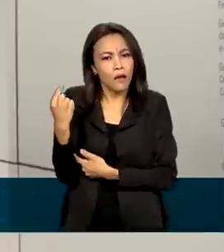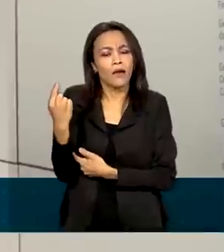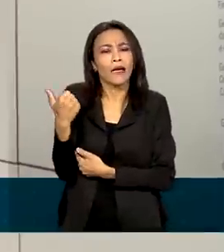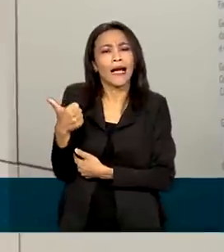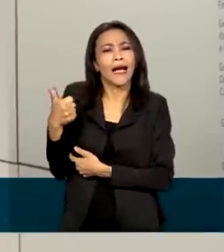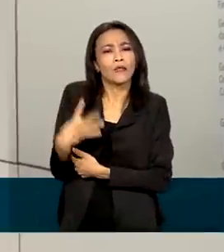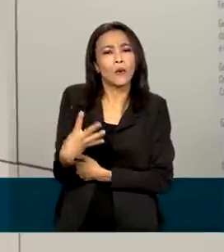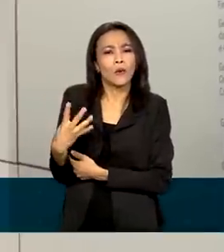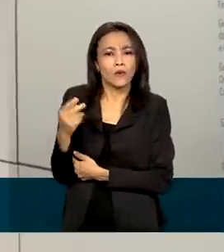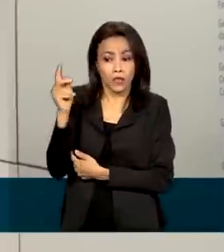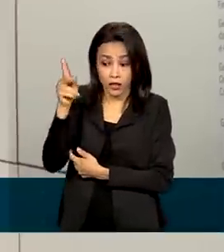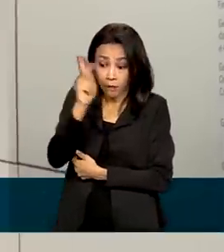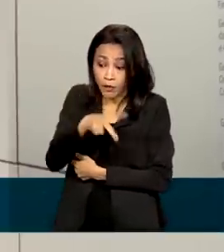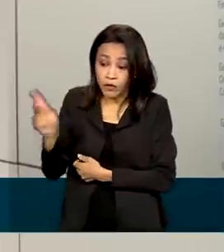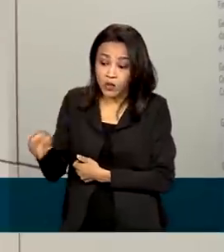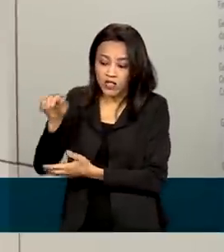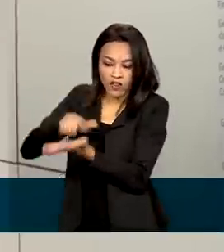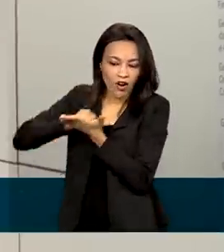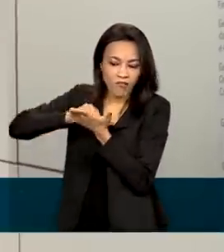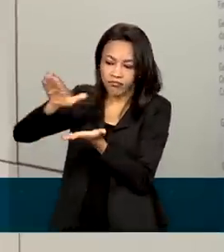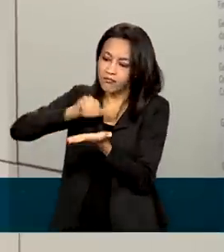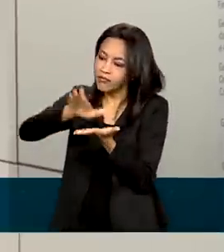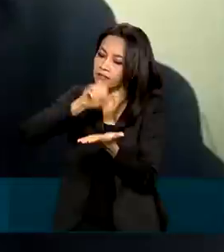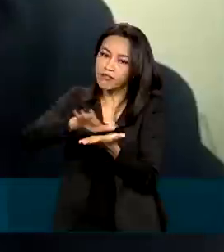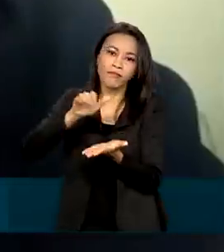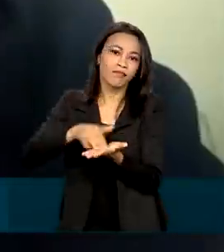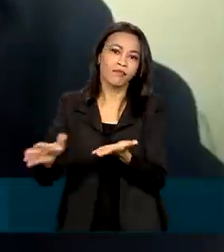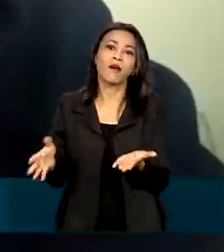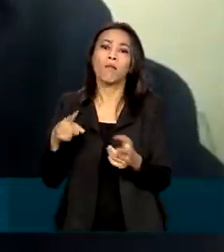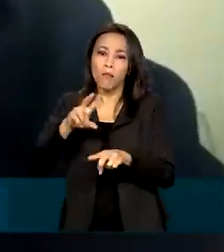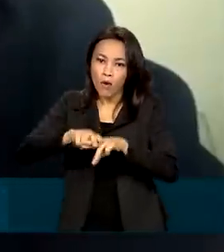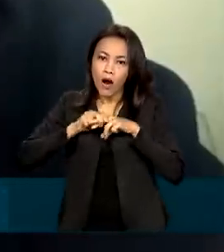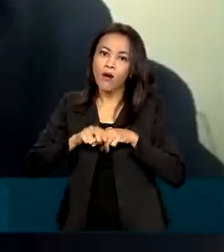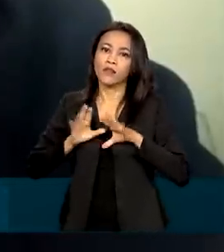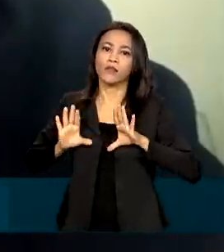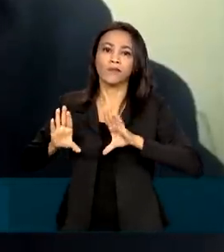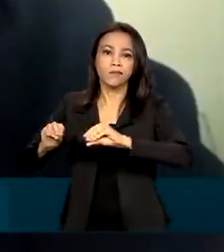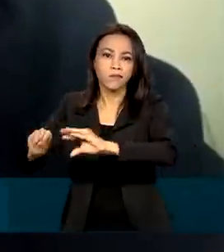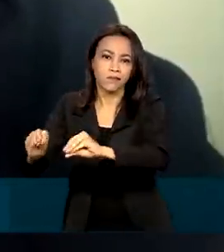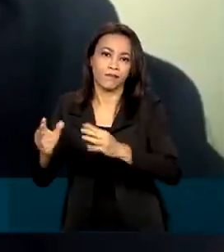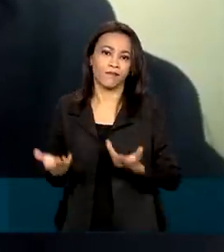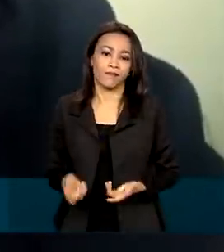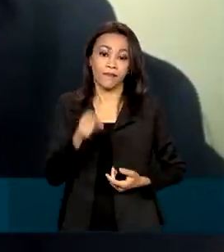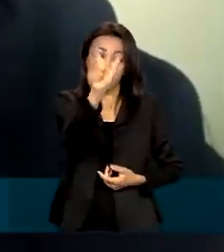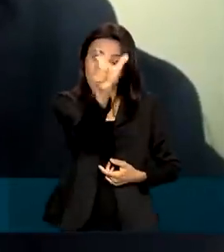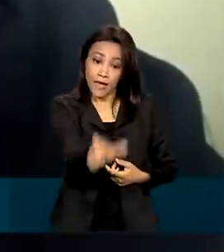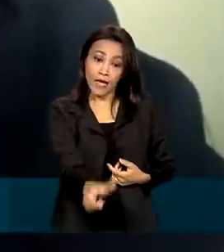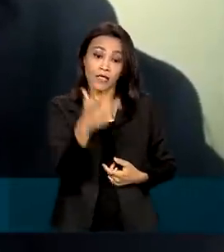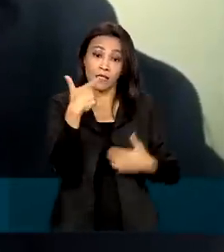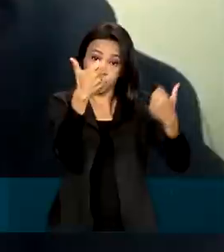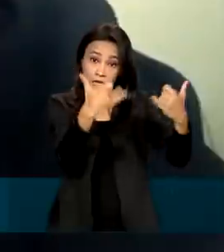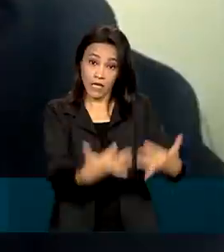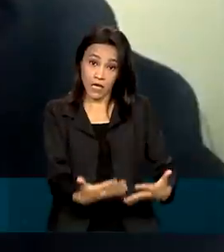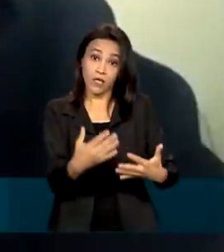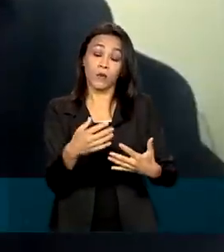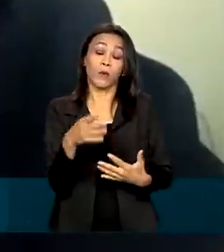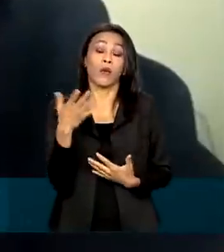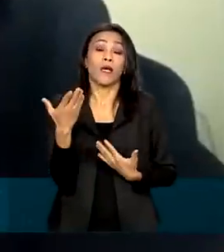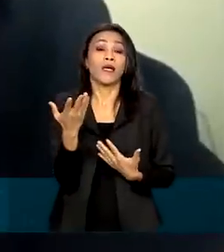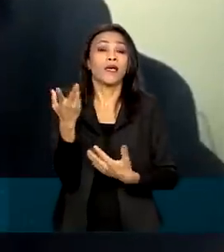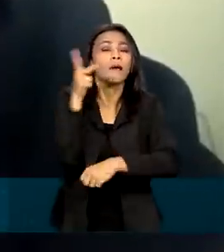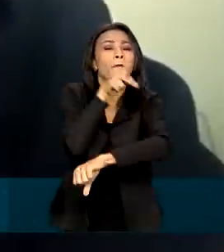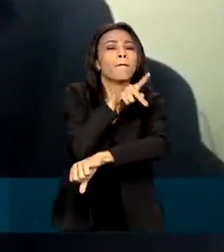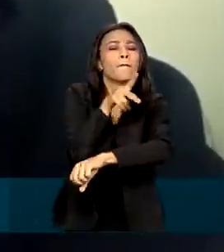14 professores foram demitidos pelo assédio sexual. Para esta psicopedagoga, a adoção de políticas públicas é